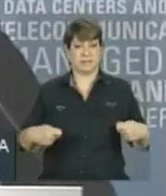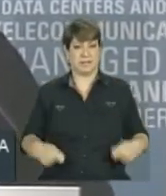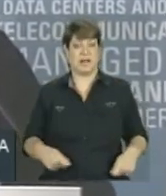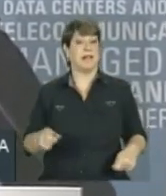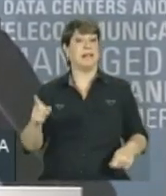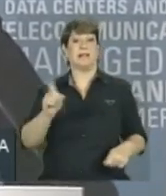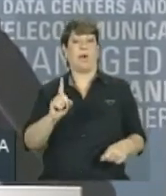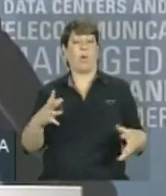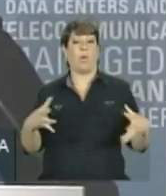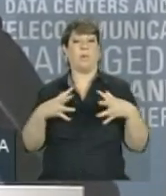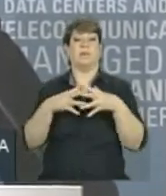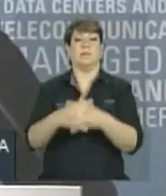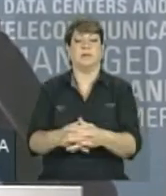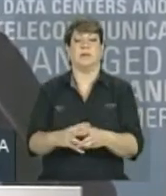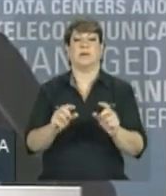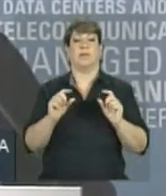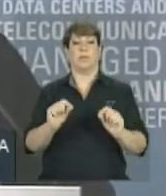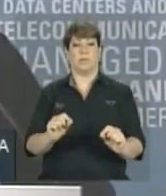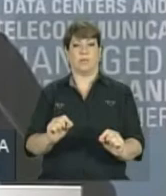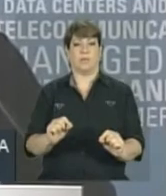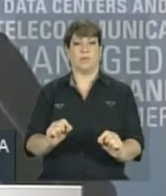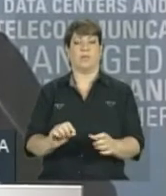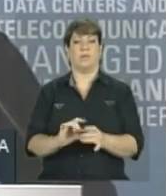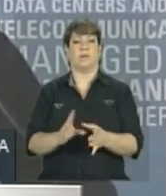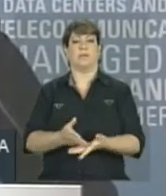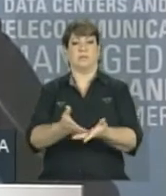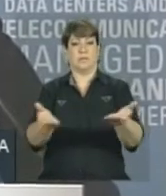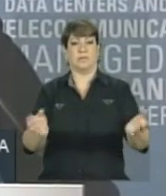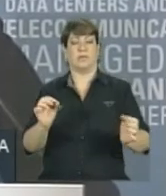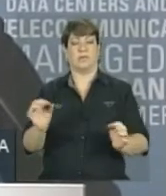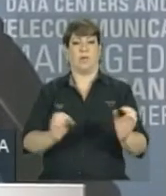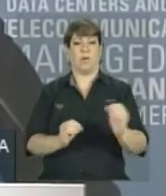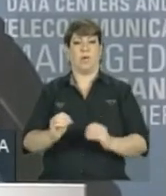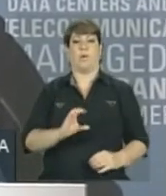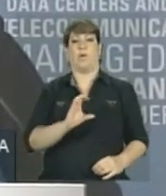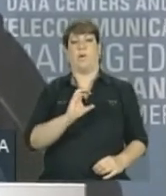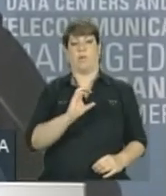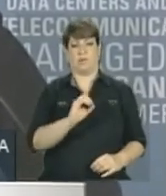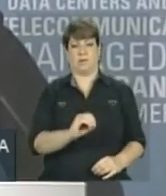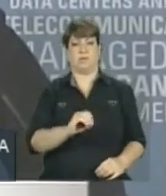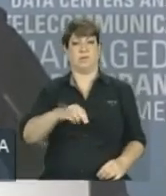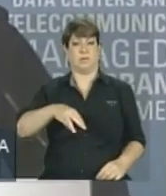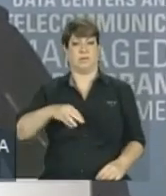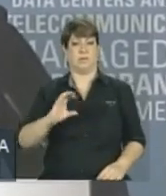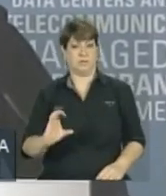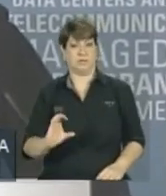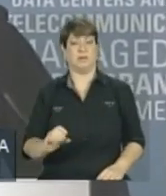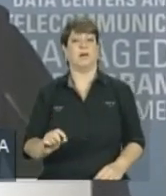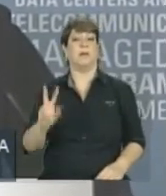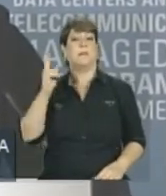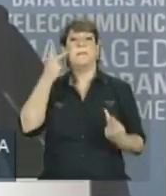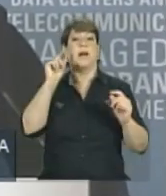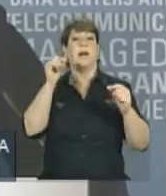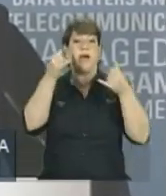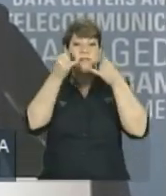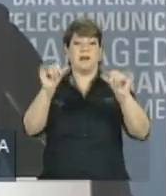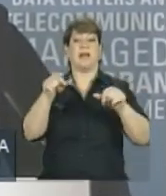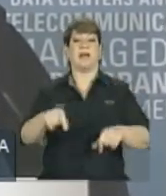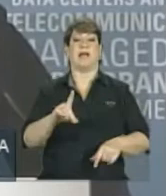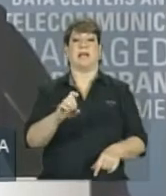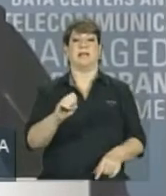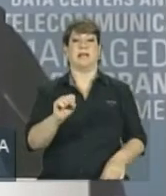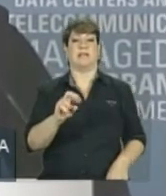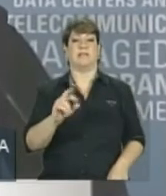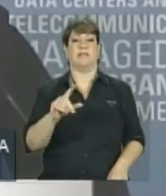firam as disposições da Organização Mundial do Comércio para evitar que essa desvalorização